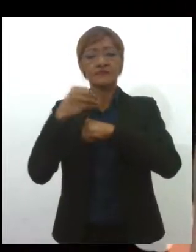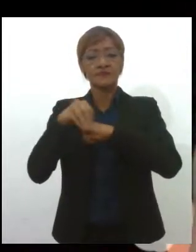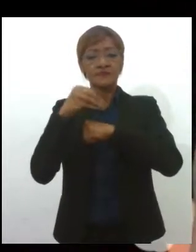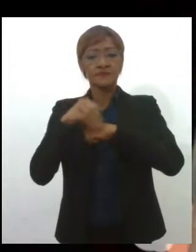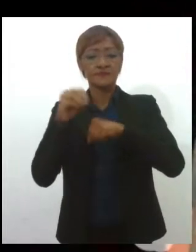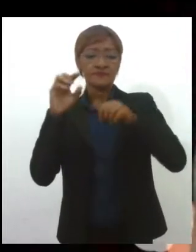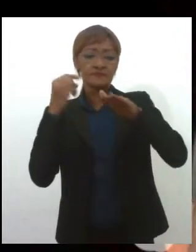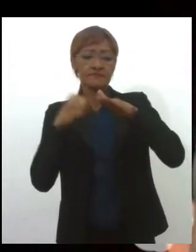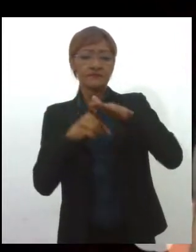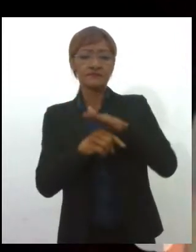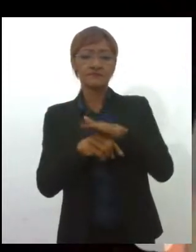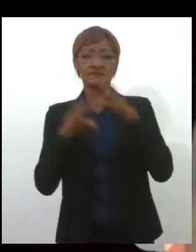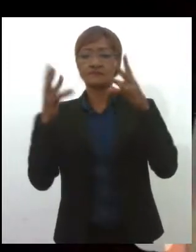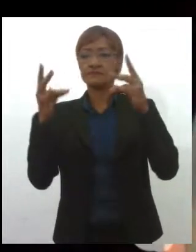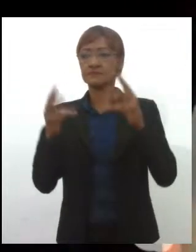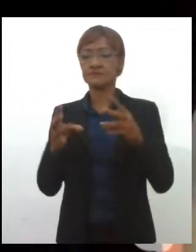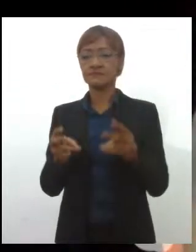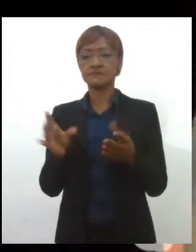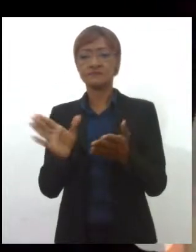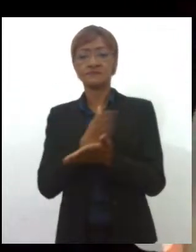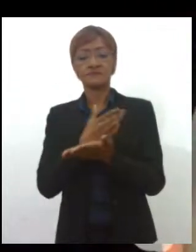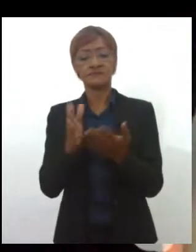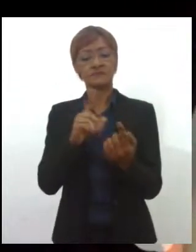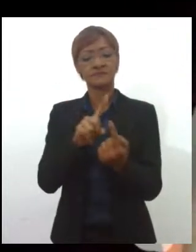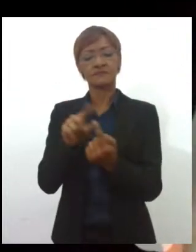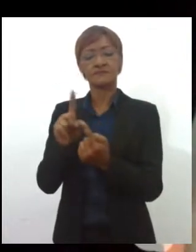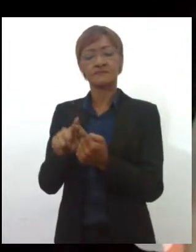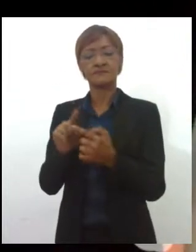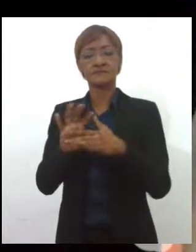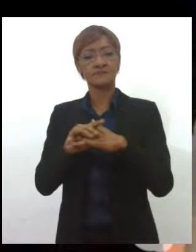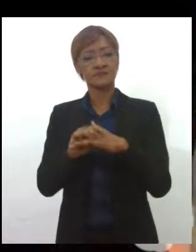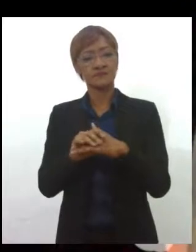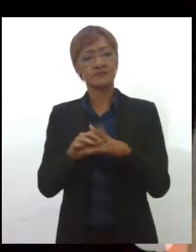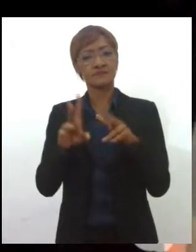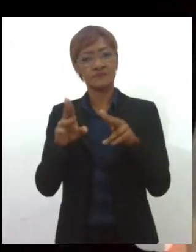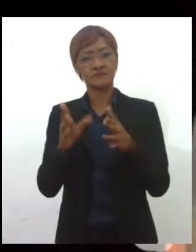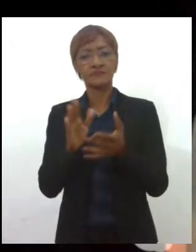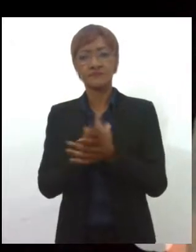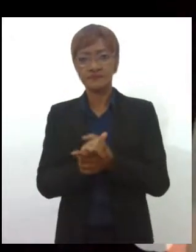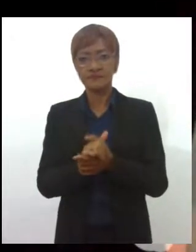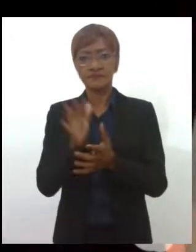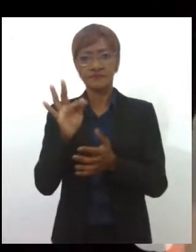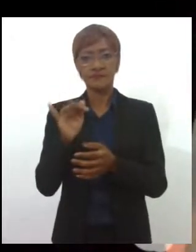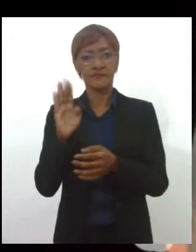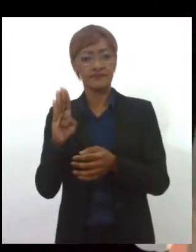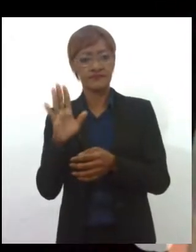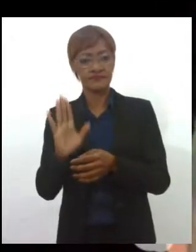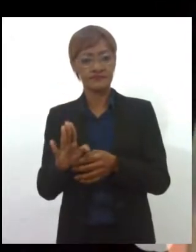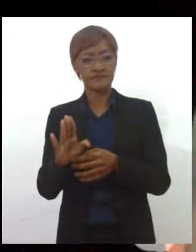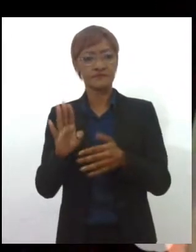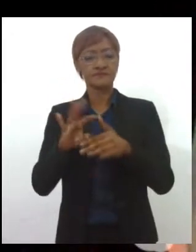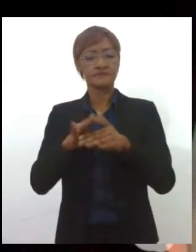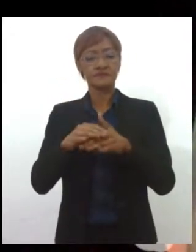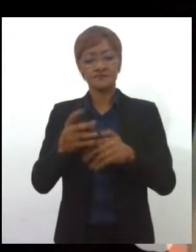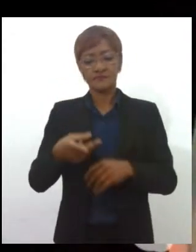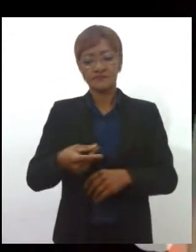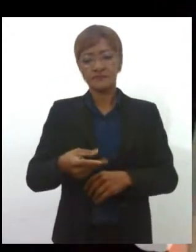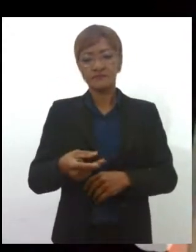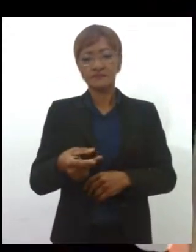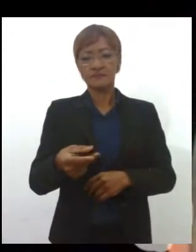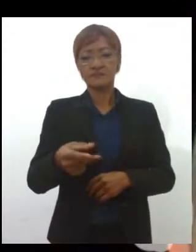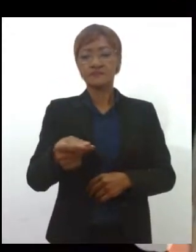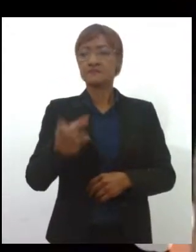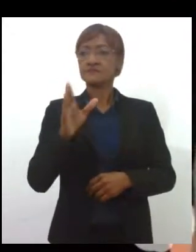sobre as determinadas doenças, doenças prevalentes, assim como a fibromialgia. Então, fibromialgia é uma doença prevalente, ainda